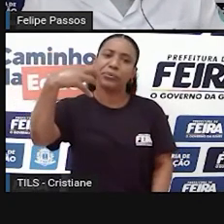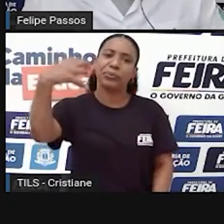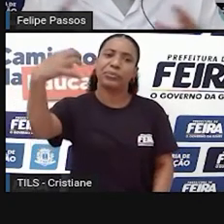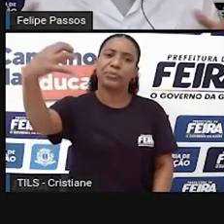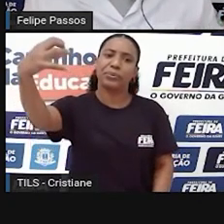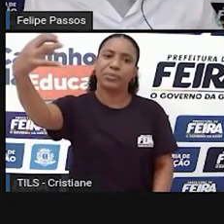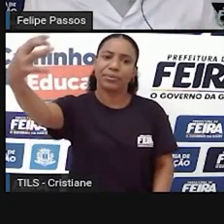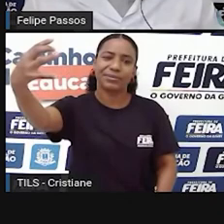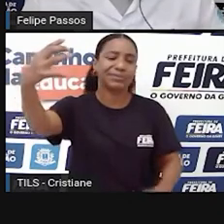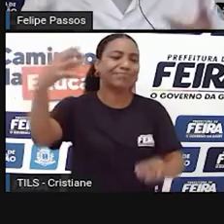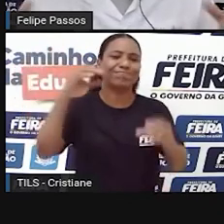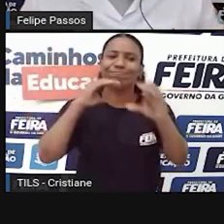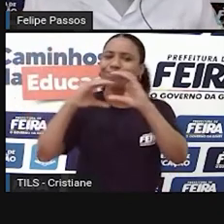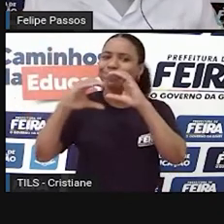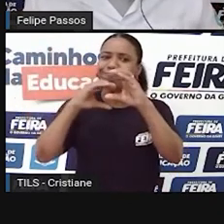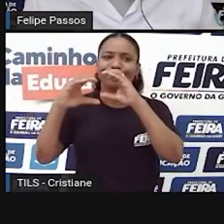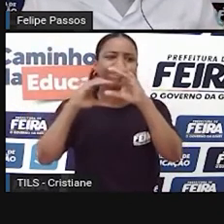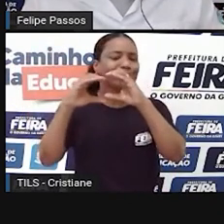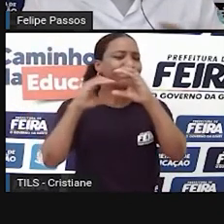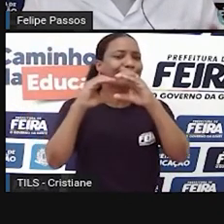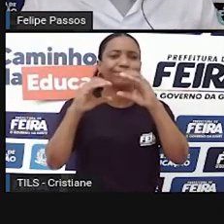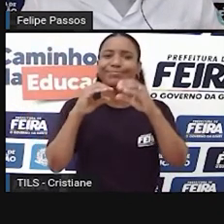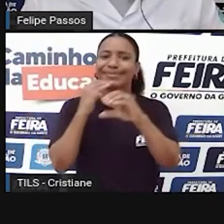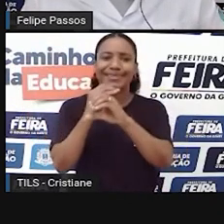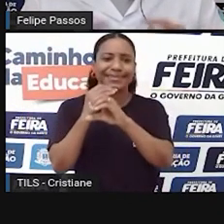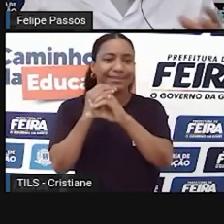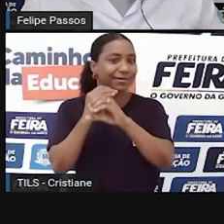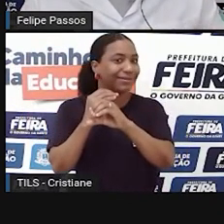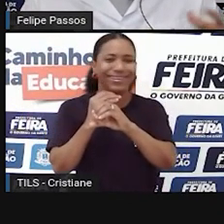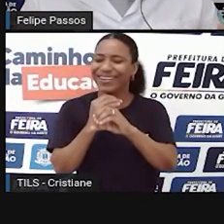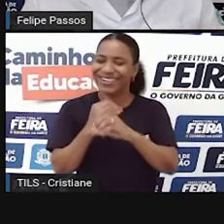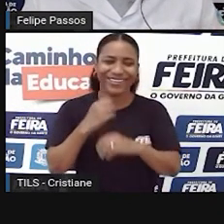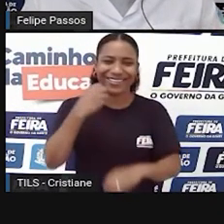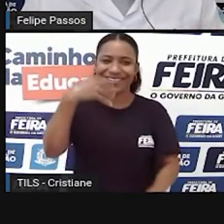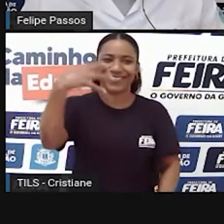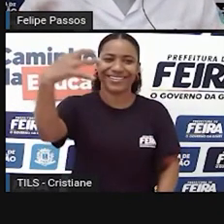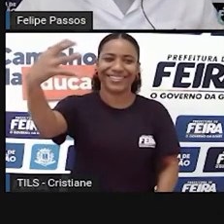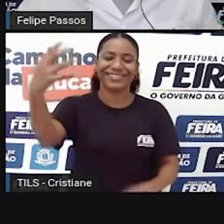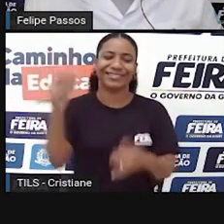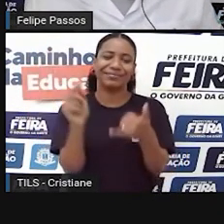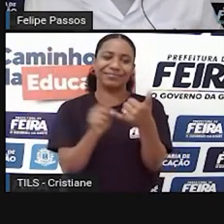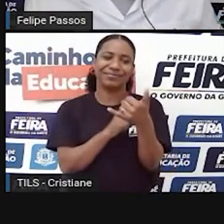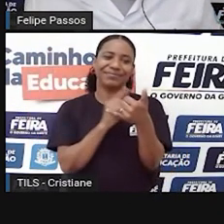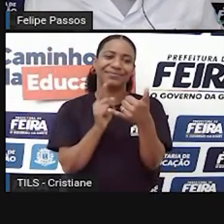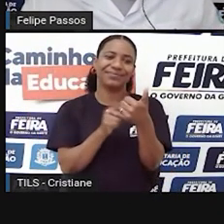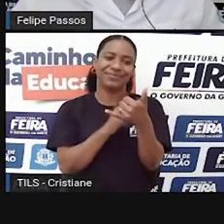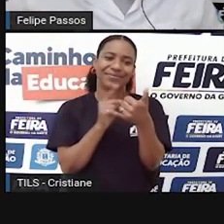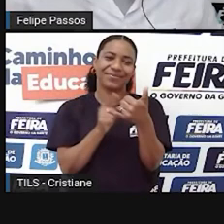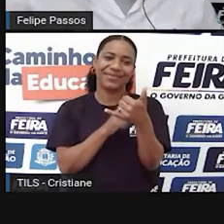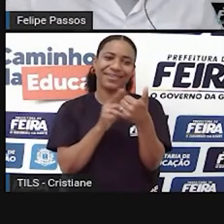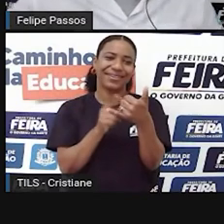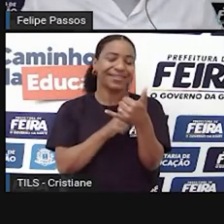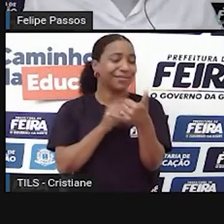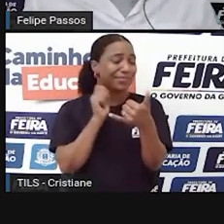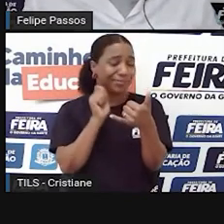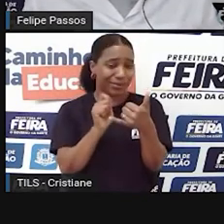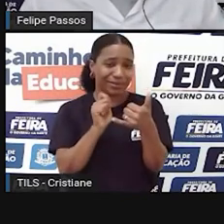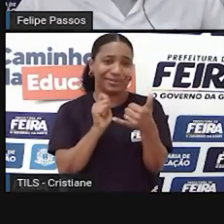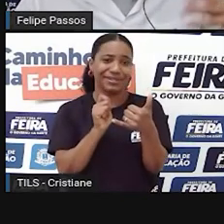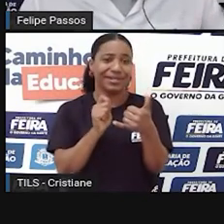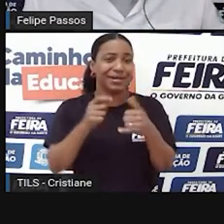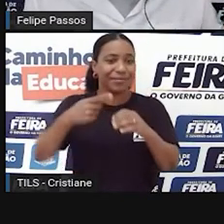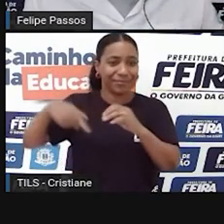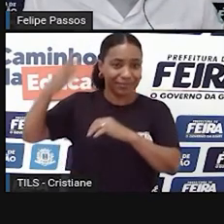Antigamente, a família ficava super preocupada se um filho, um sobrinho, um neto, fizesse uma viagem, fosse estudar em outro país,